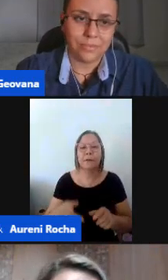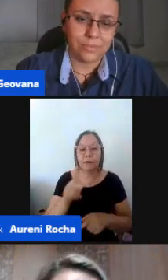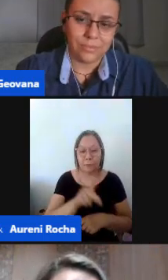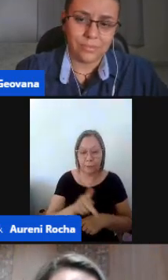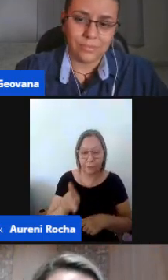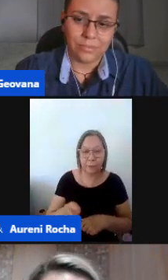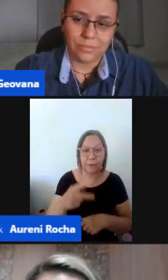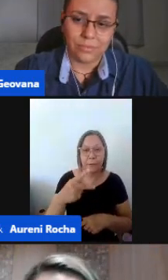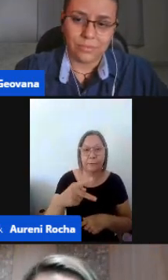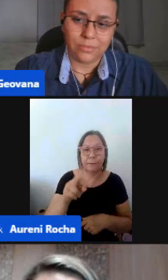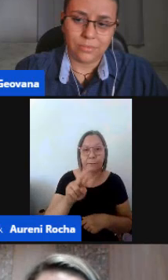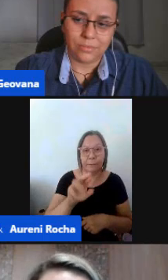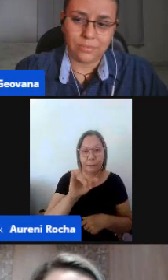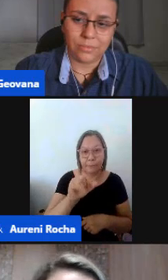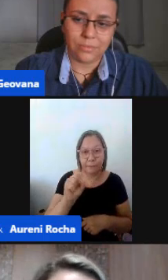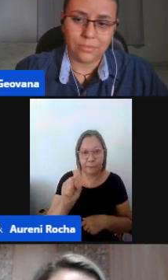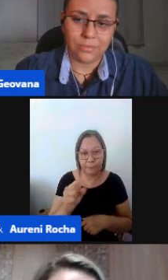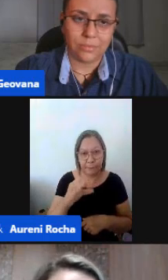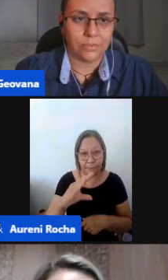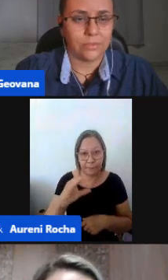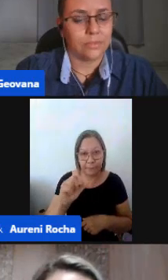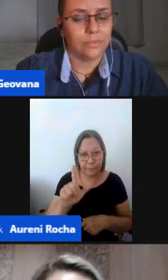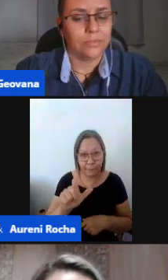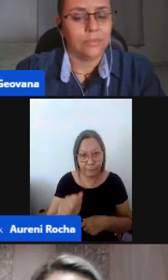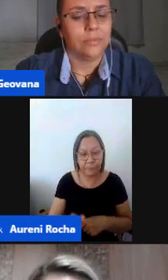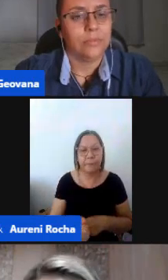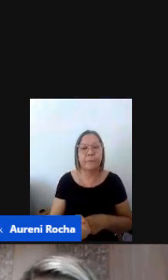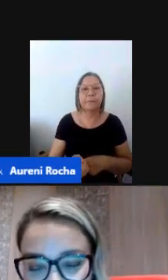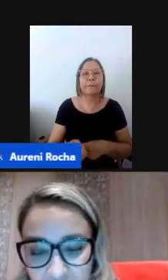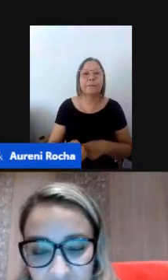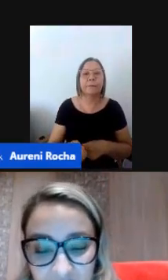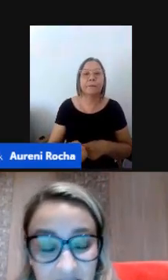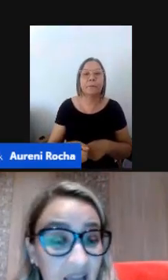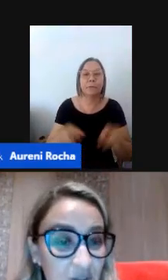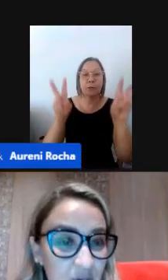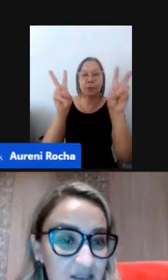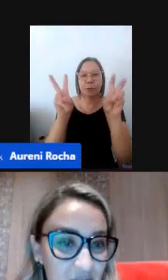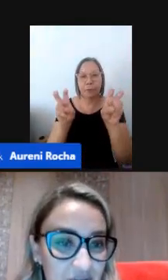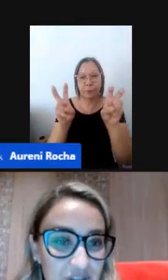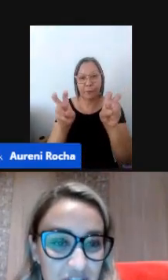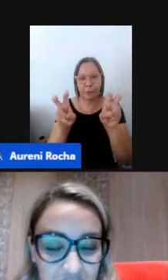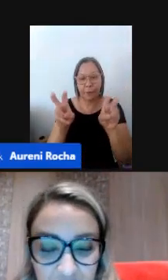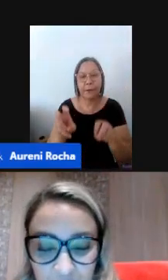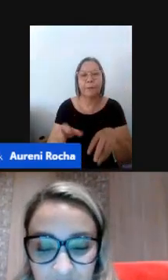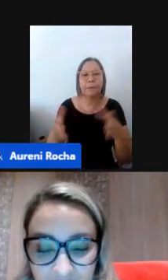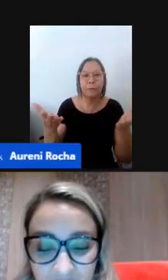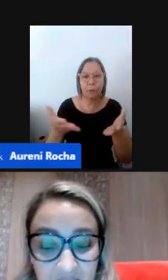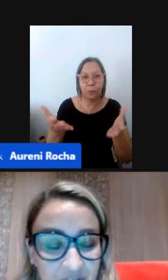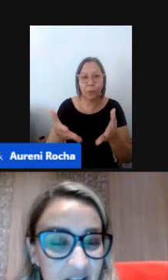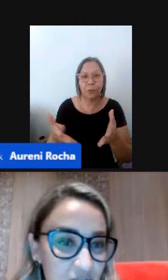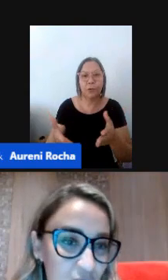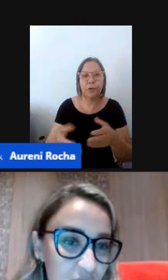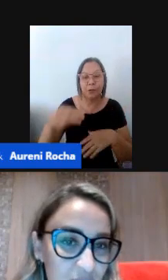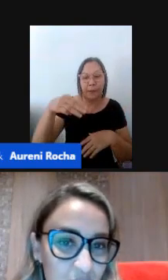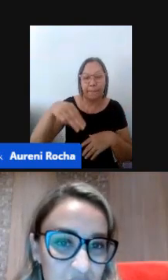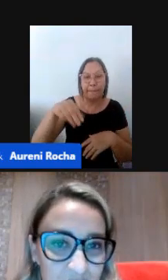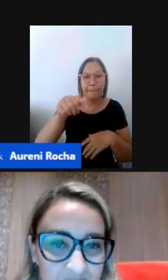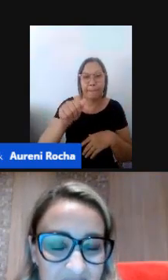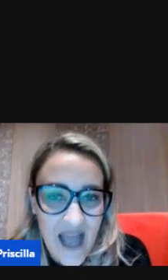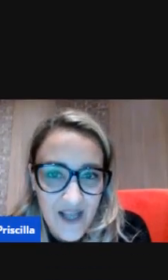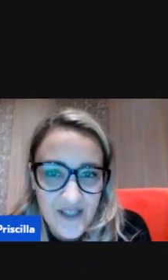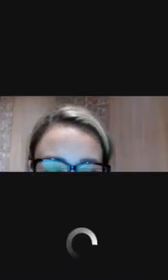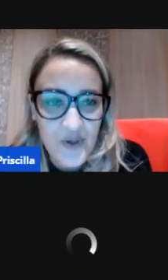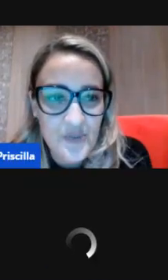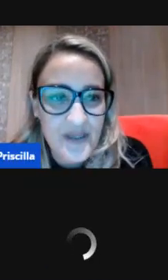Hoje nós trataremos, então, sobre a matemática na educação infantil, reflexões e